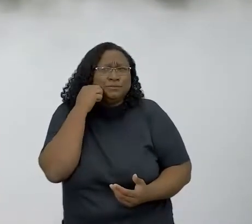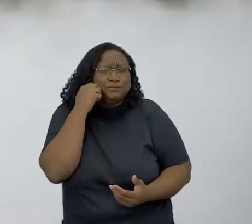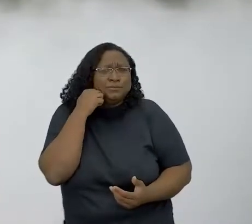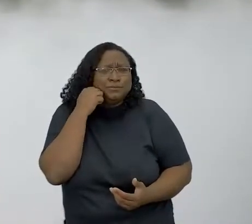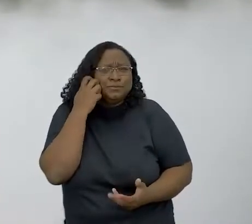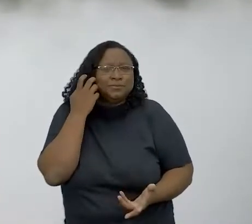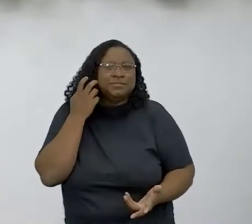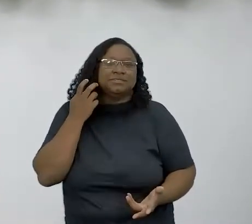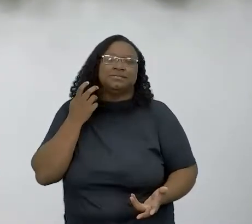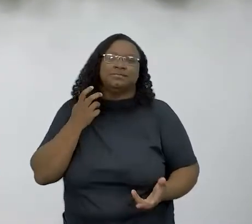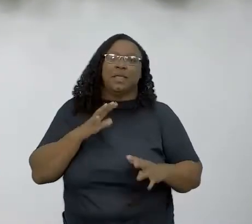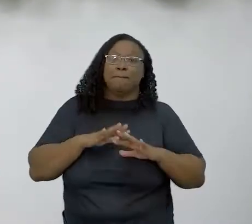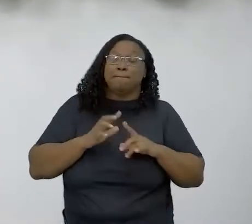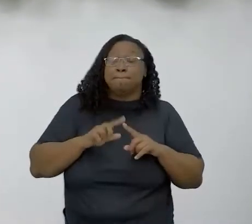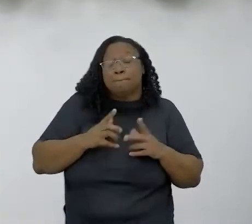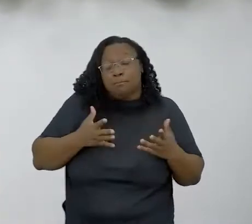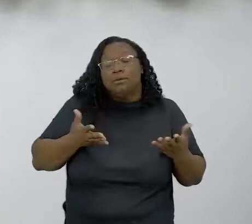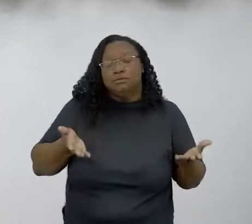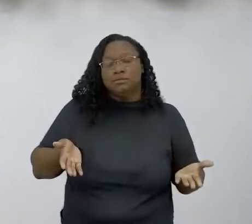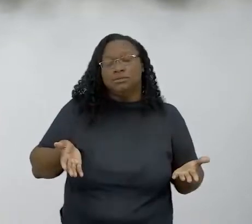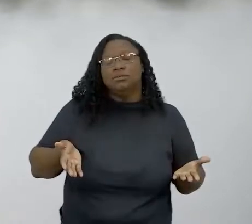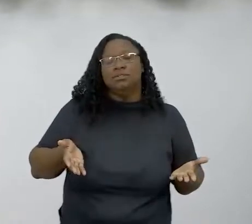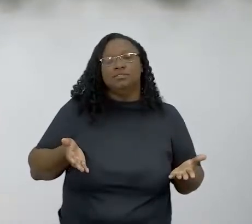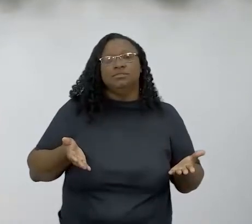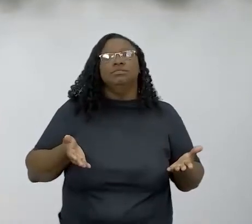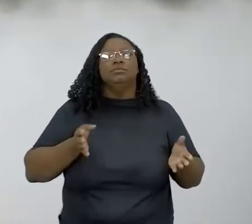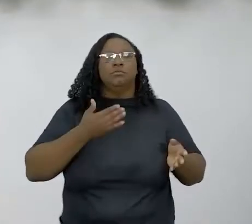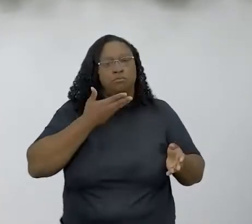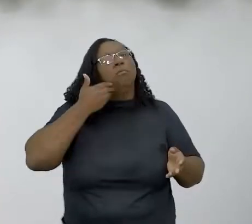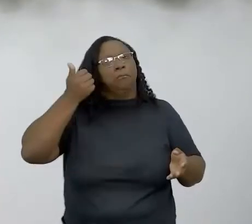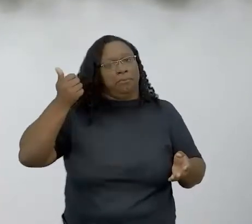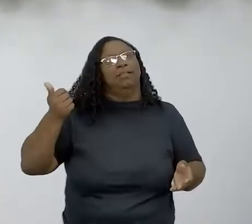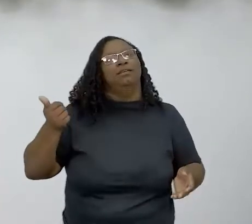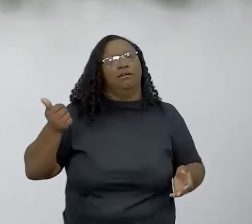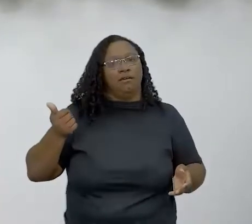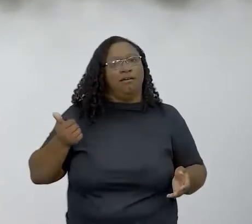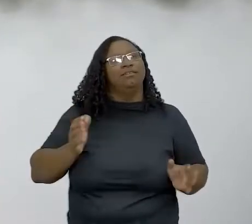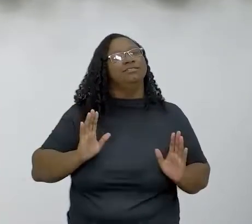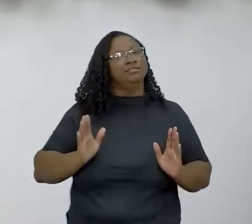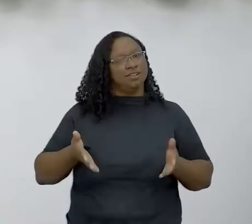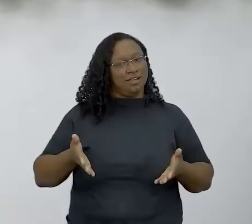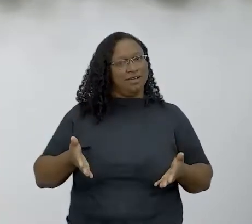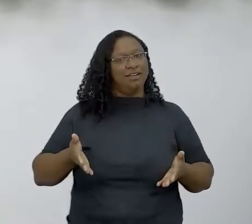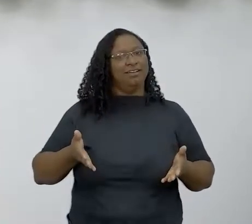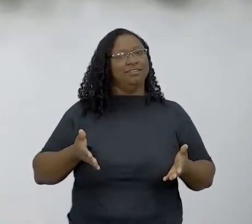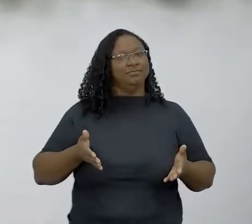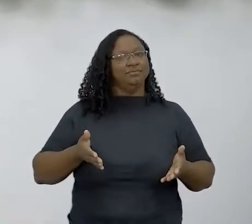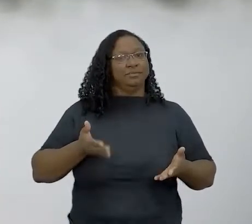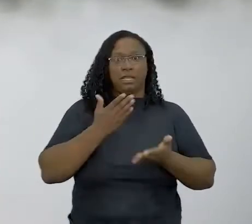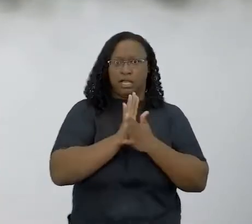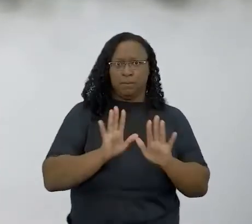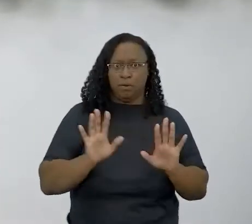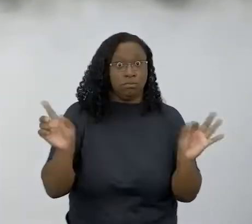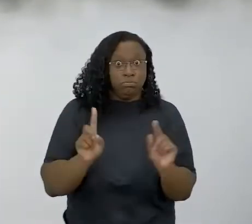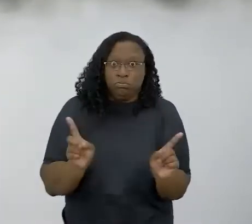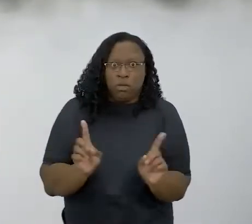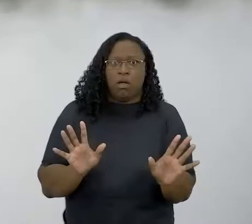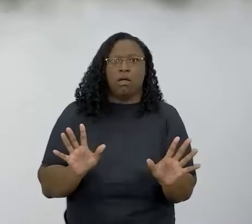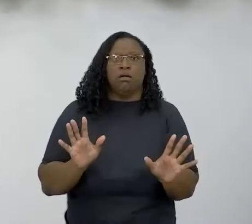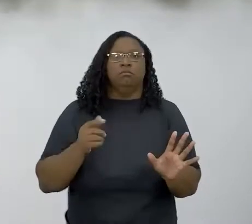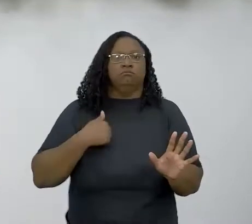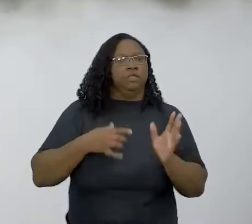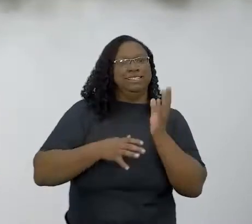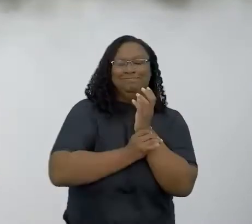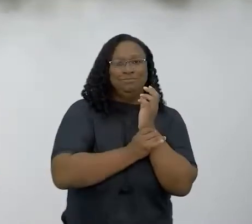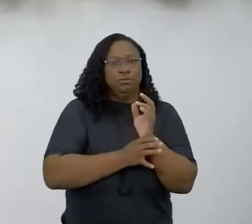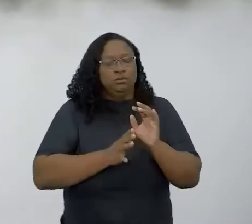câmera. Claro que hoje eu gerencio melhor esse meu ponto fraco. Ele está sanado? Claro que não. Eu ainda me sinto insegura.